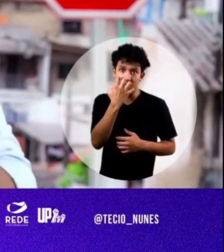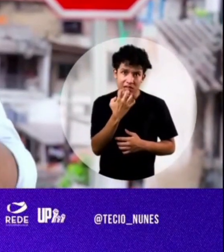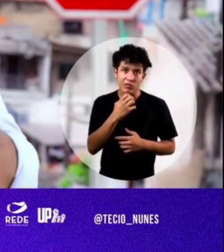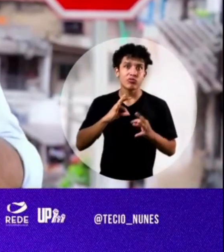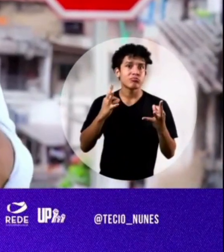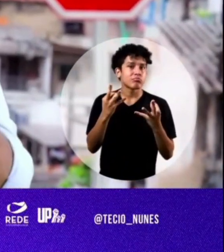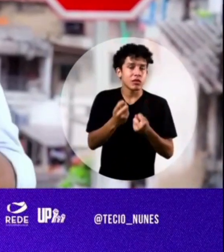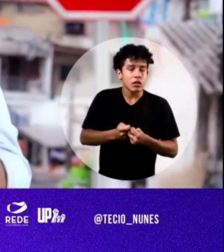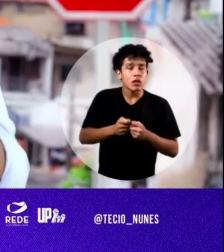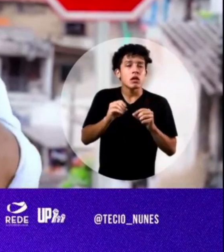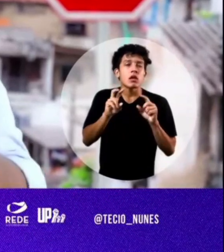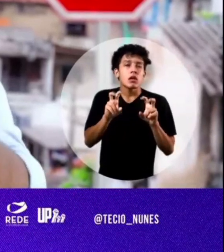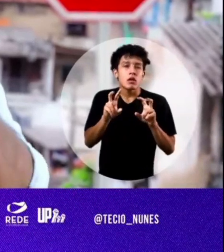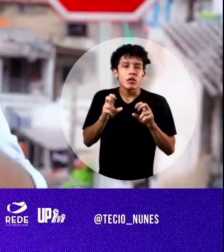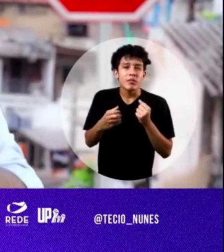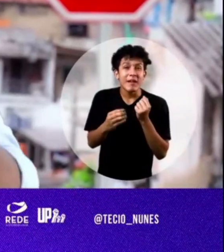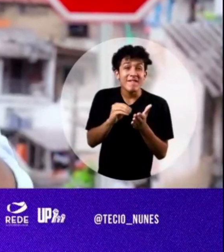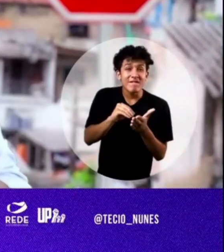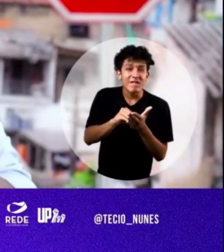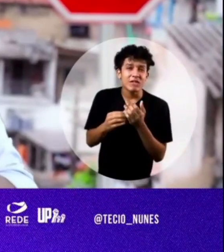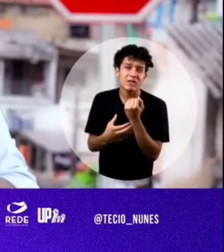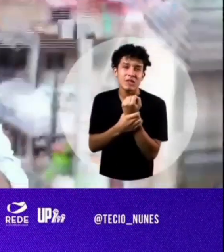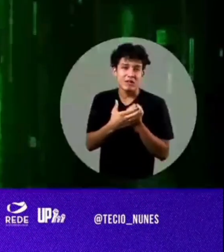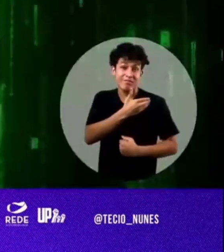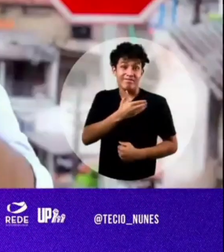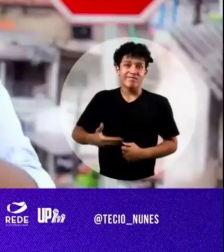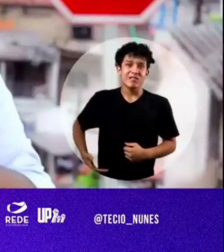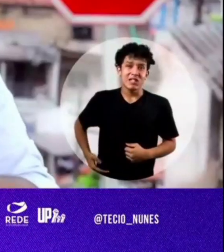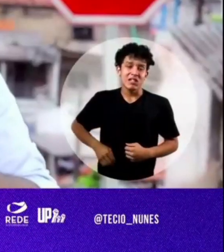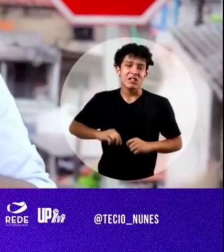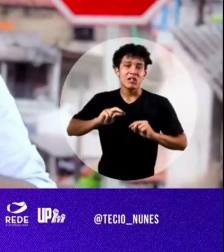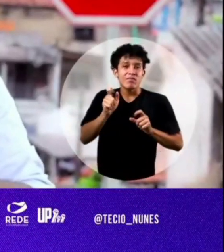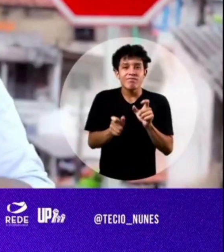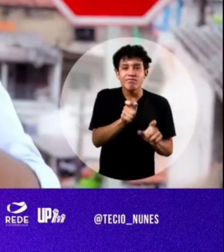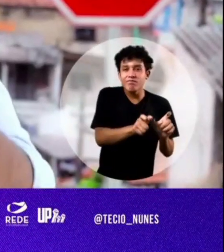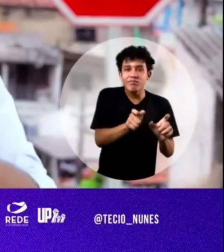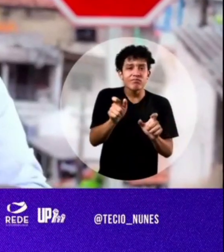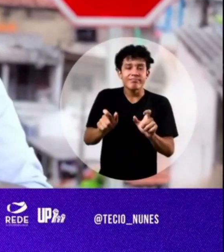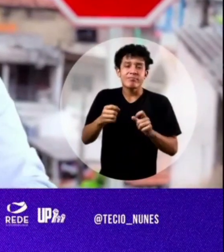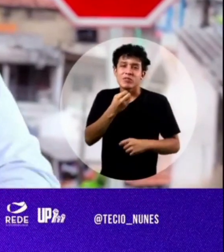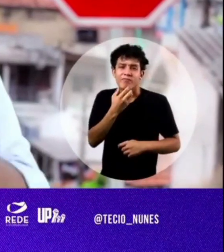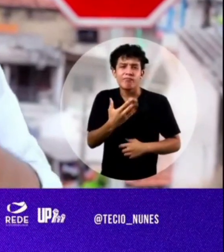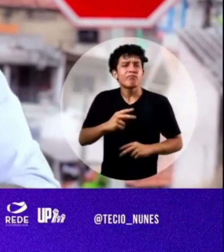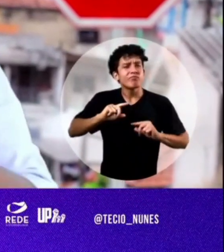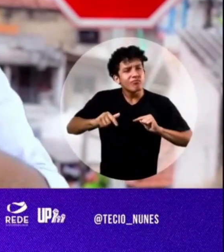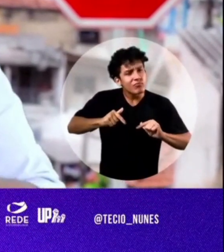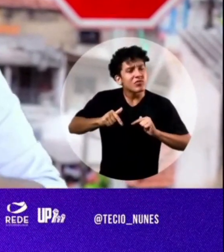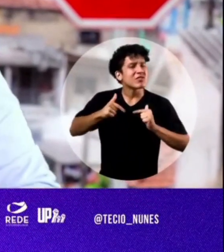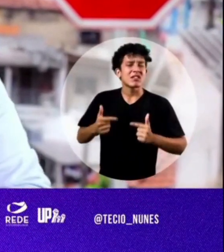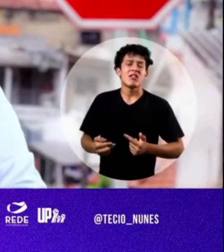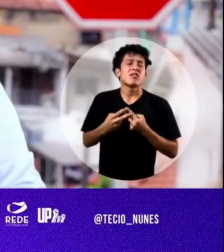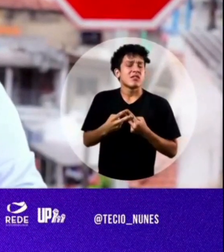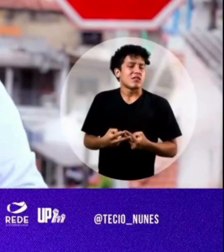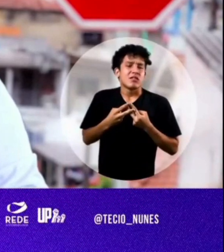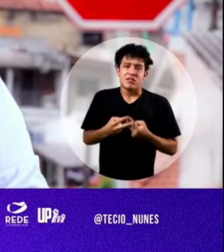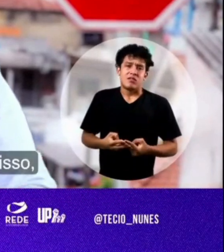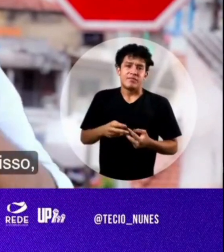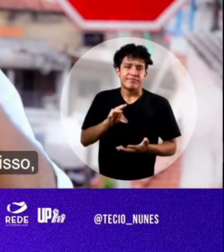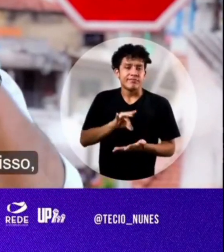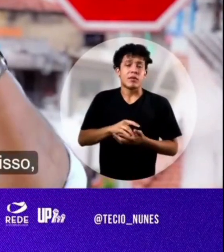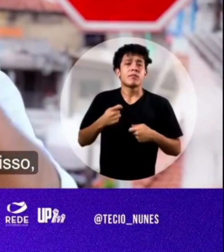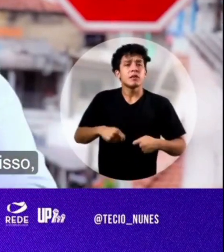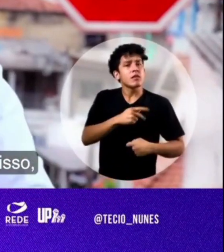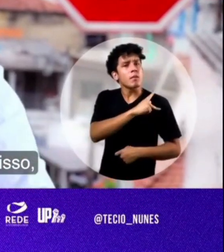eles é a questão da insegurança pública. O cidadão de Fortaleza, de bem, não aguenta mais essa realidade.